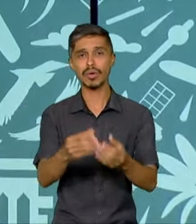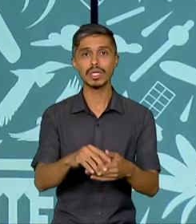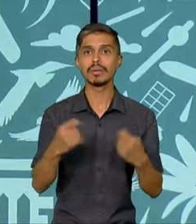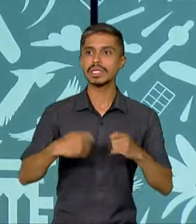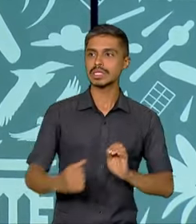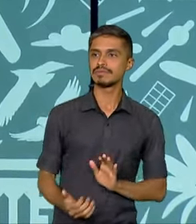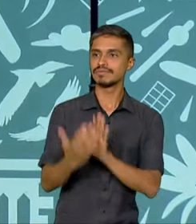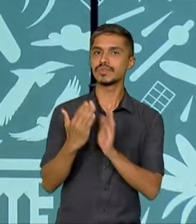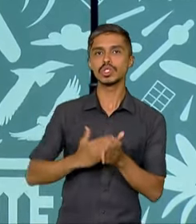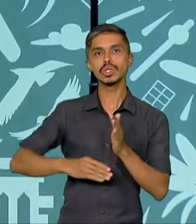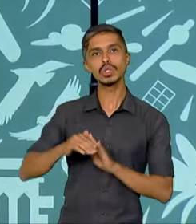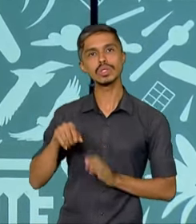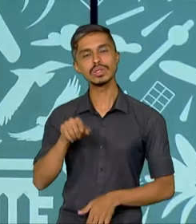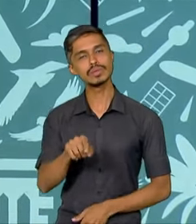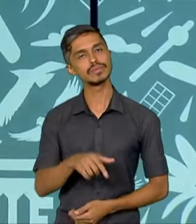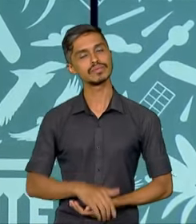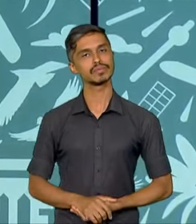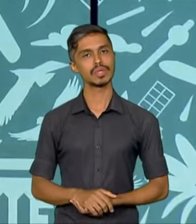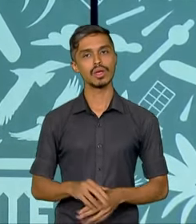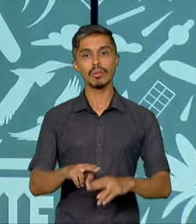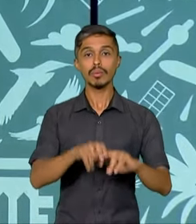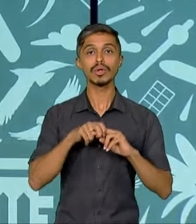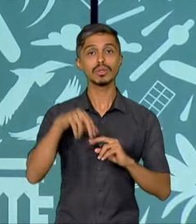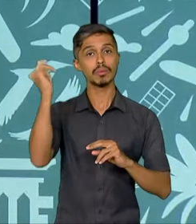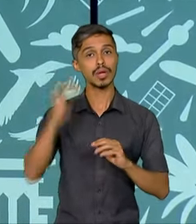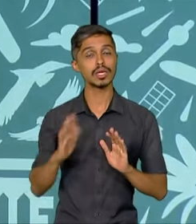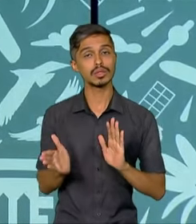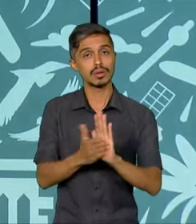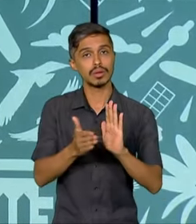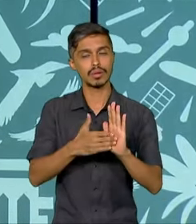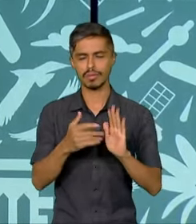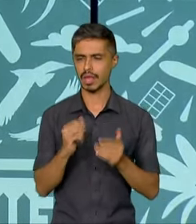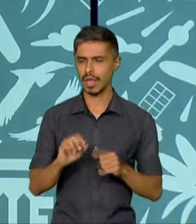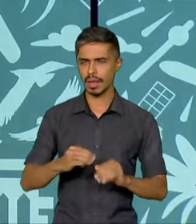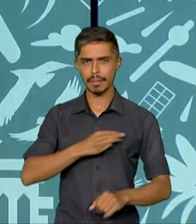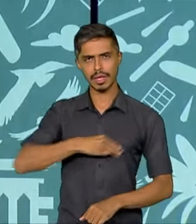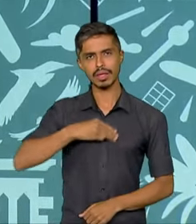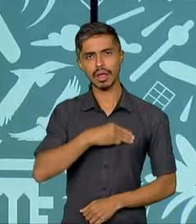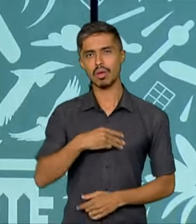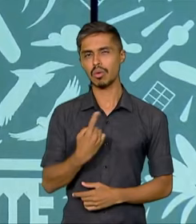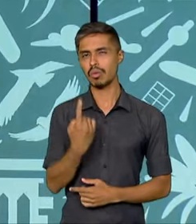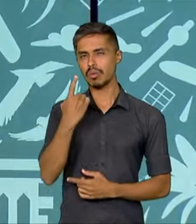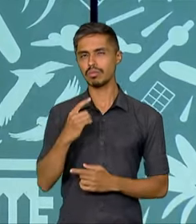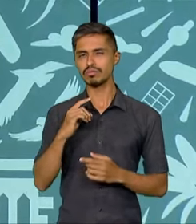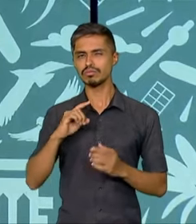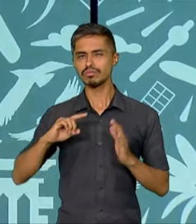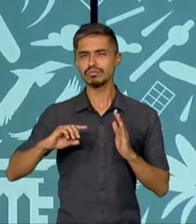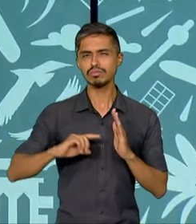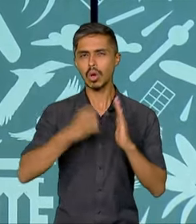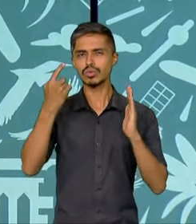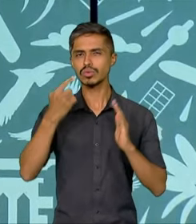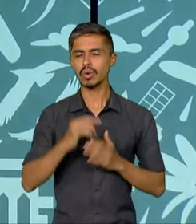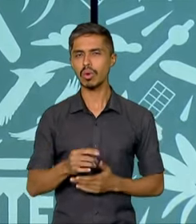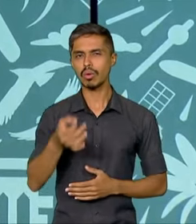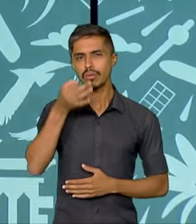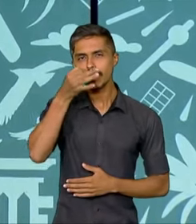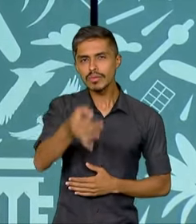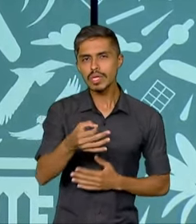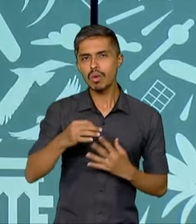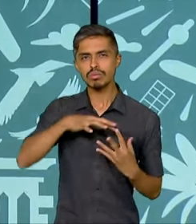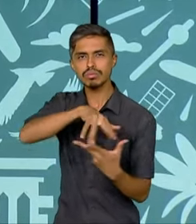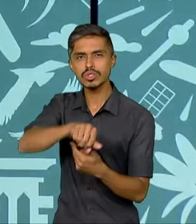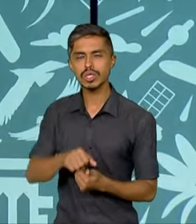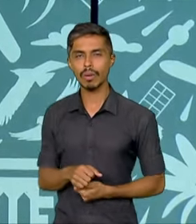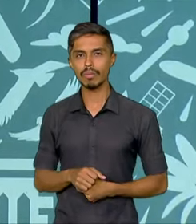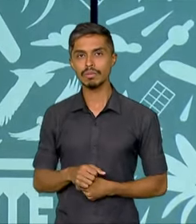fontes. É por isso que o Brasil está propondo a missão 1.5. Uma missão coletiva